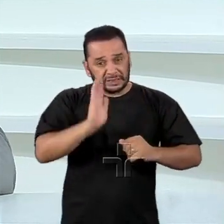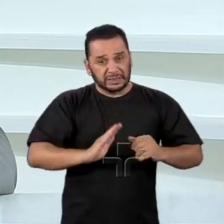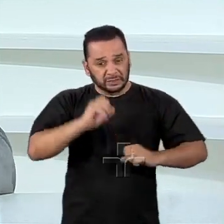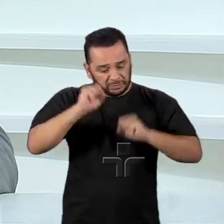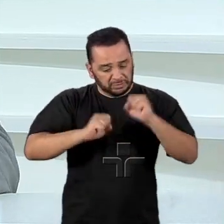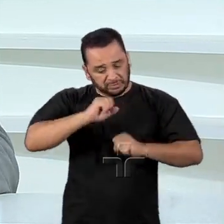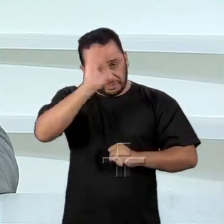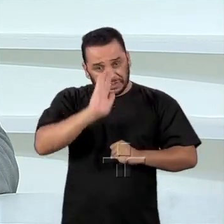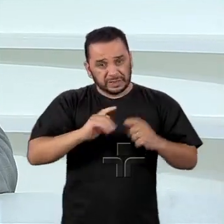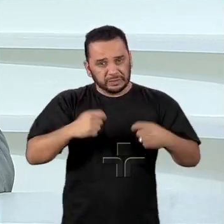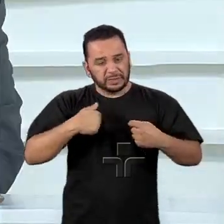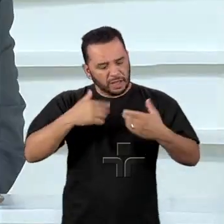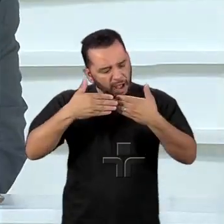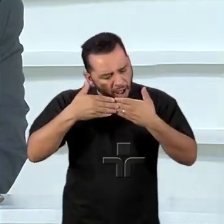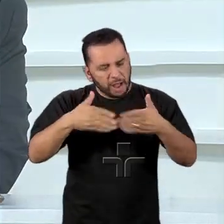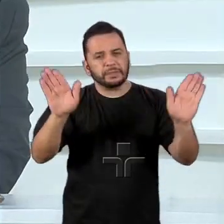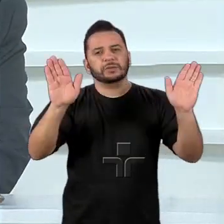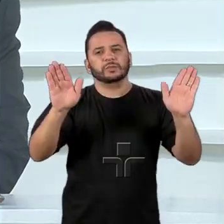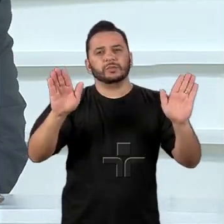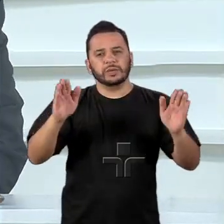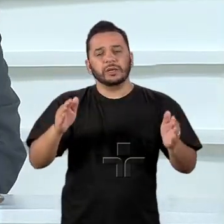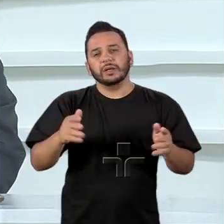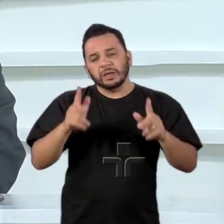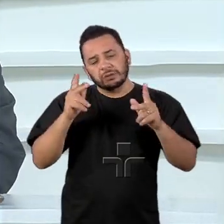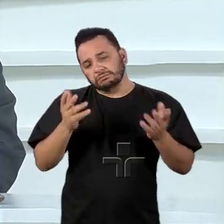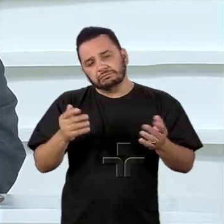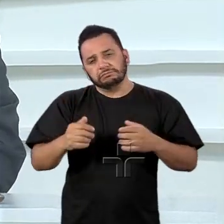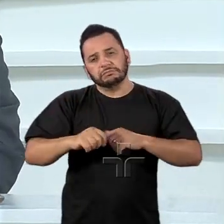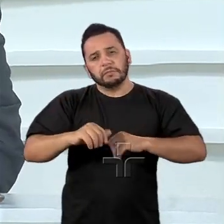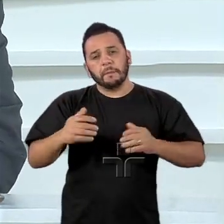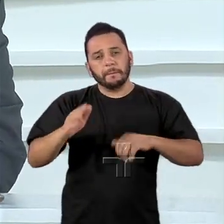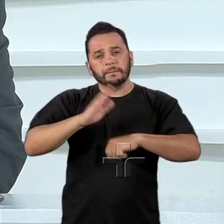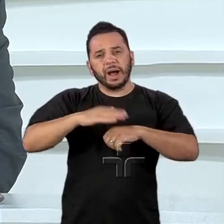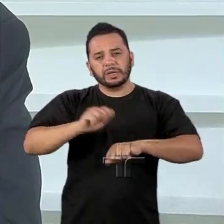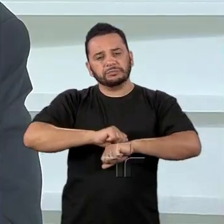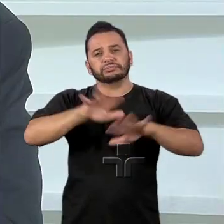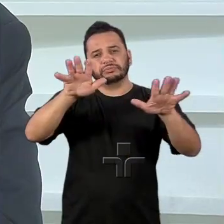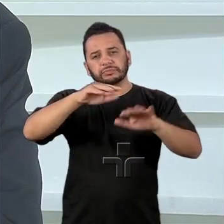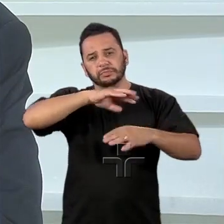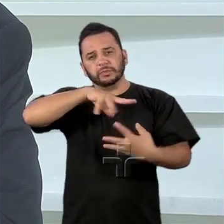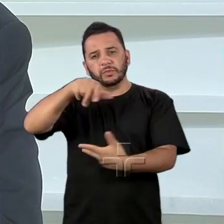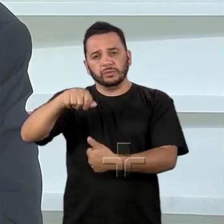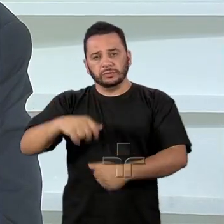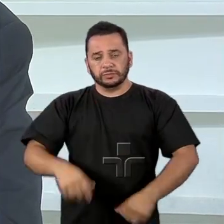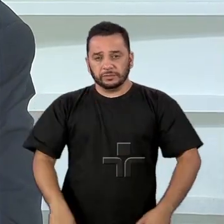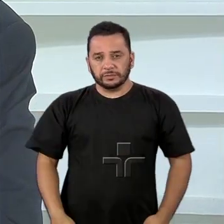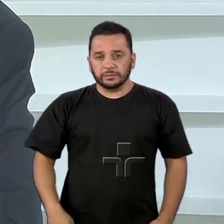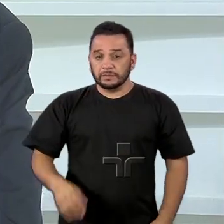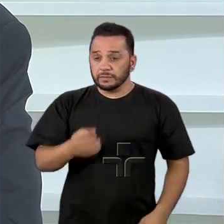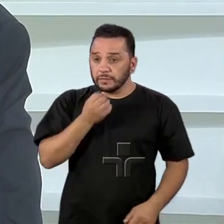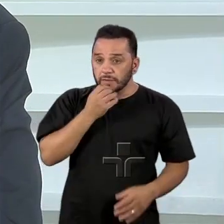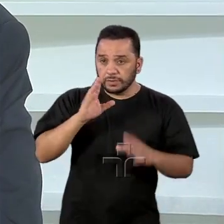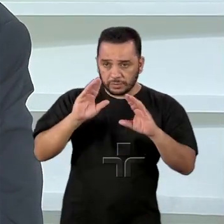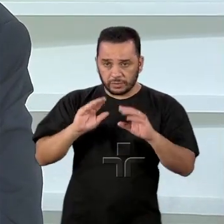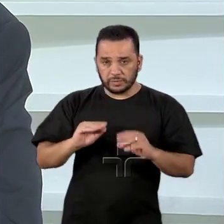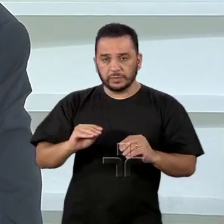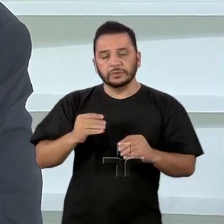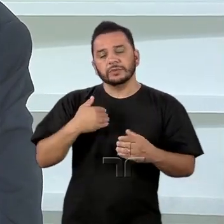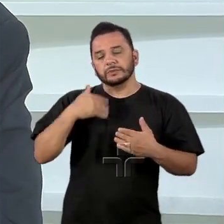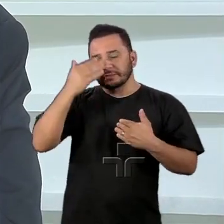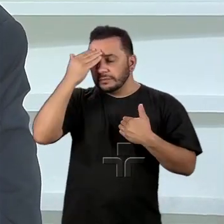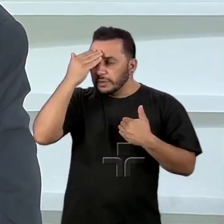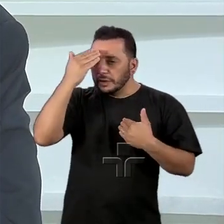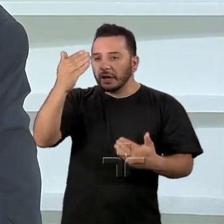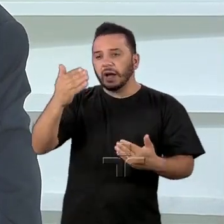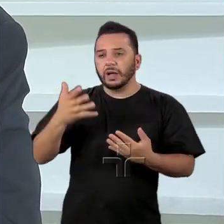maneira como vem sendo falado. Jorge, por favor. Boa noite. Obrigado pelo convite. Boas-vindas